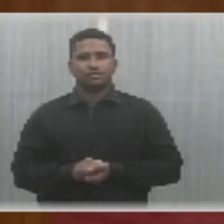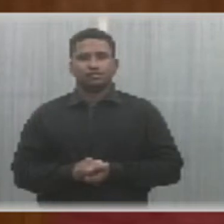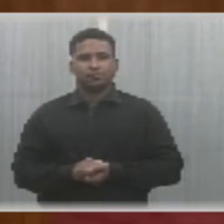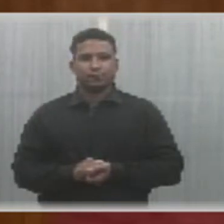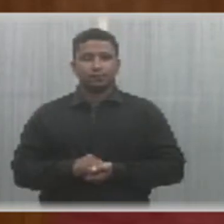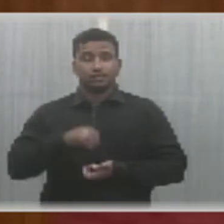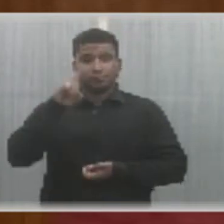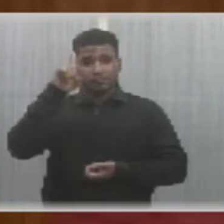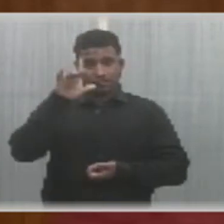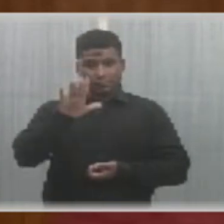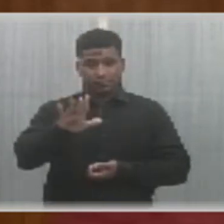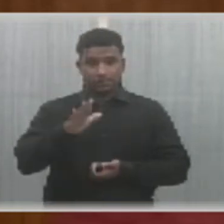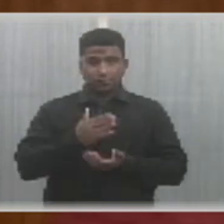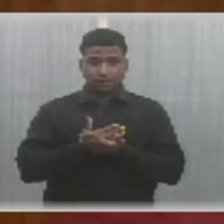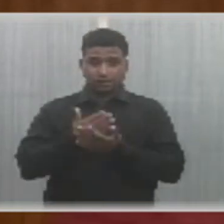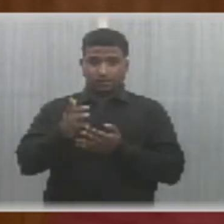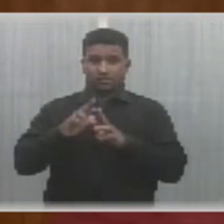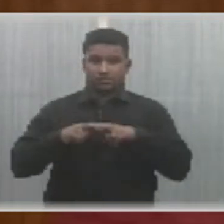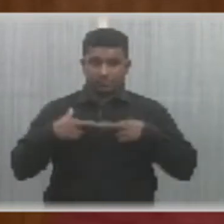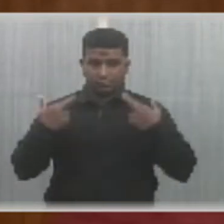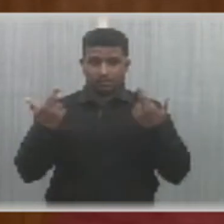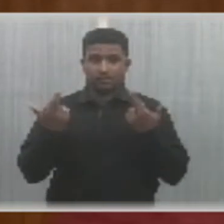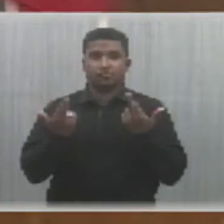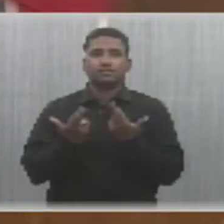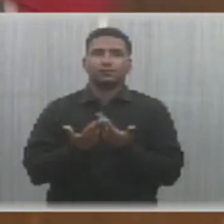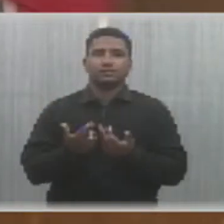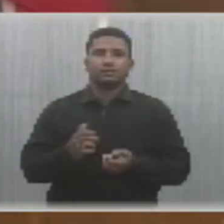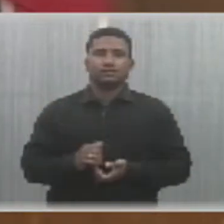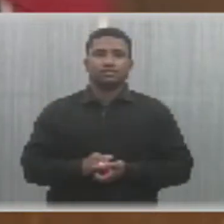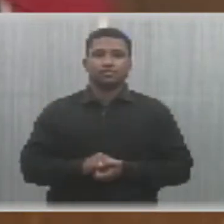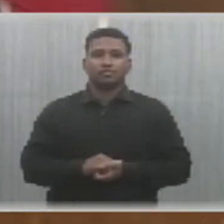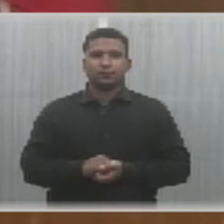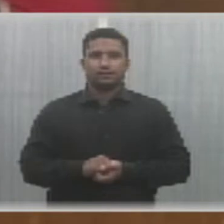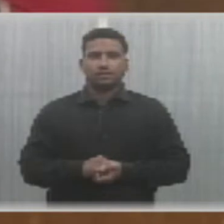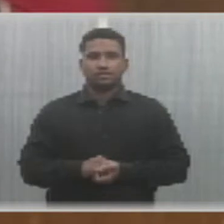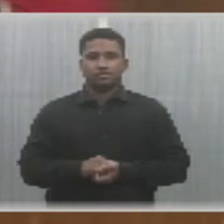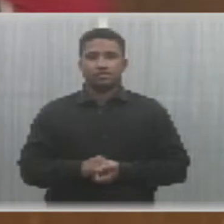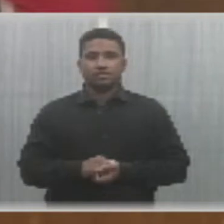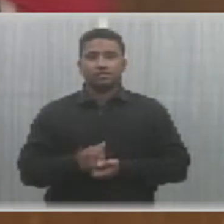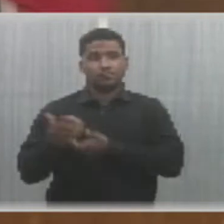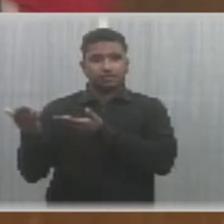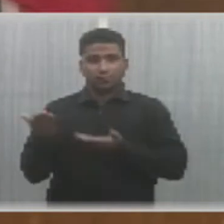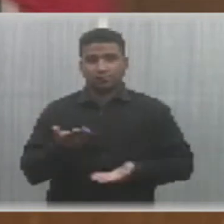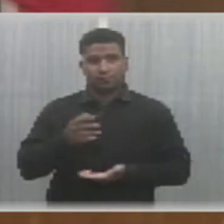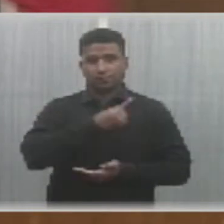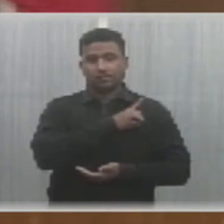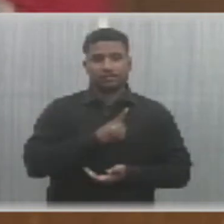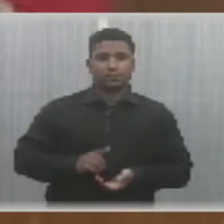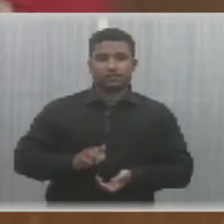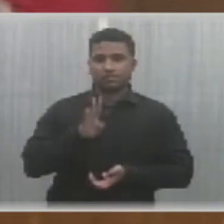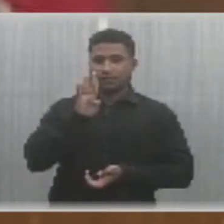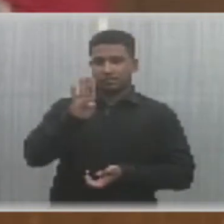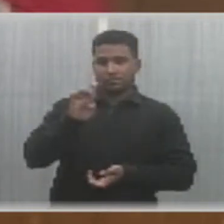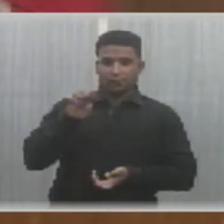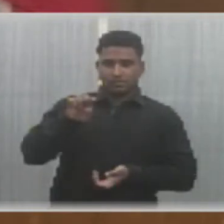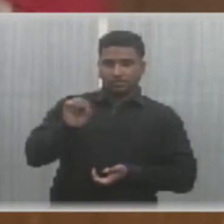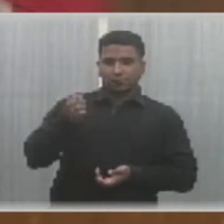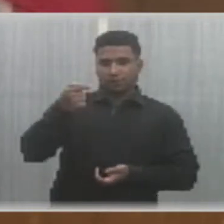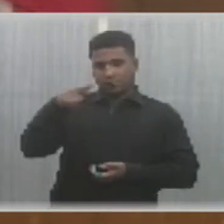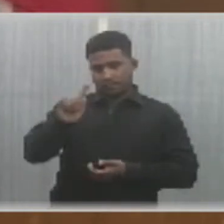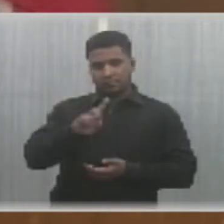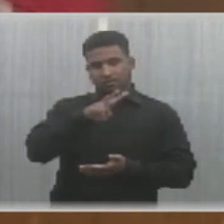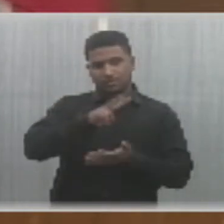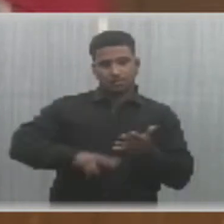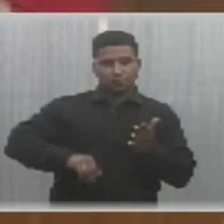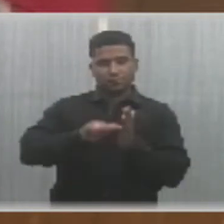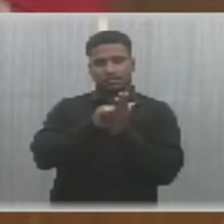Sob a proteção de Deus, declara aberta a sessão. Convido o deputado Bessar para a leitura da